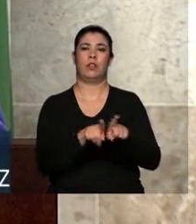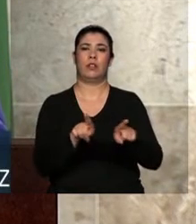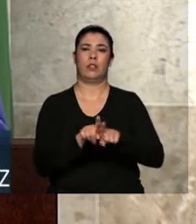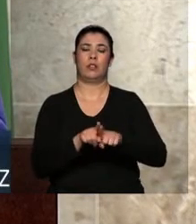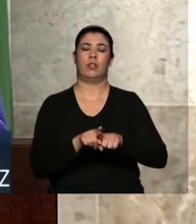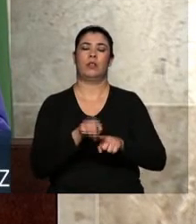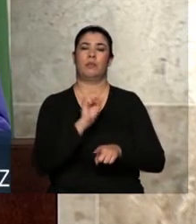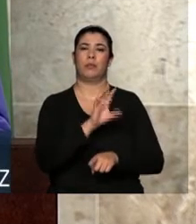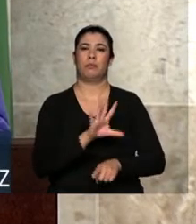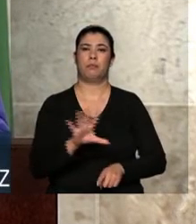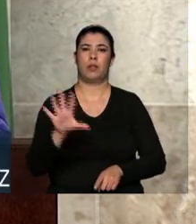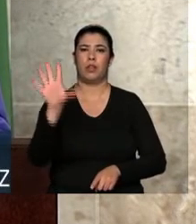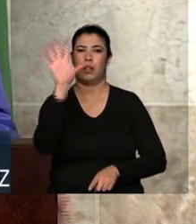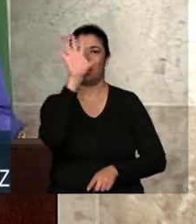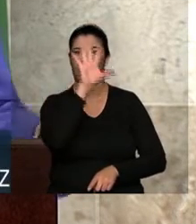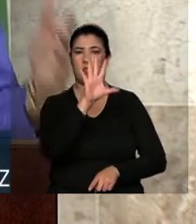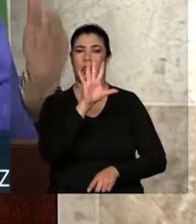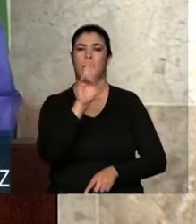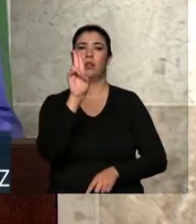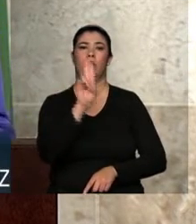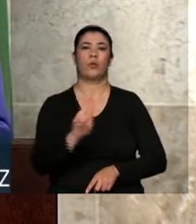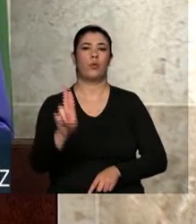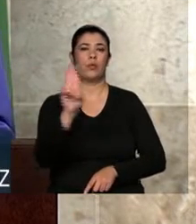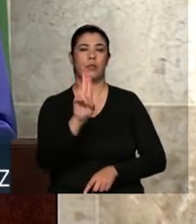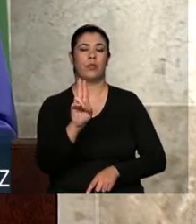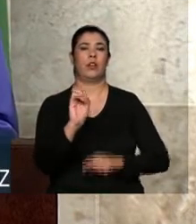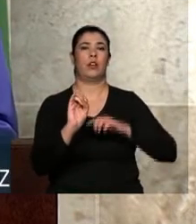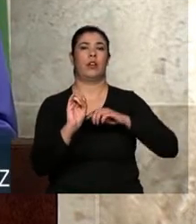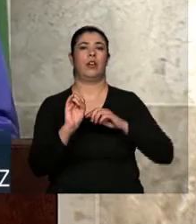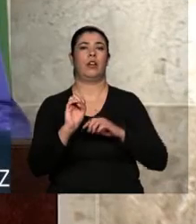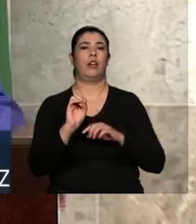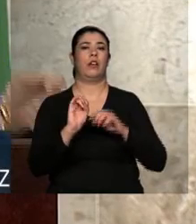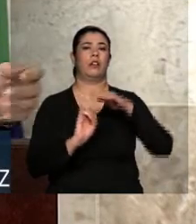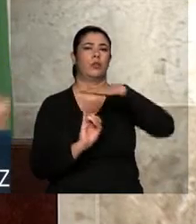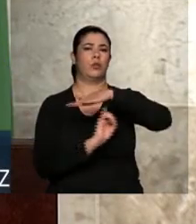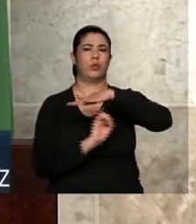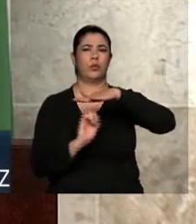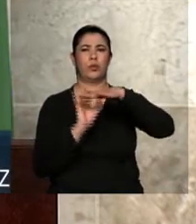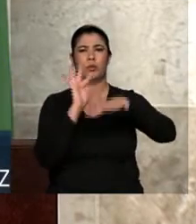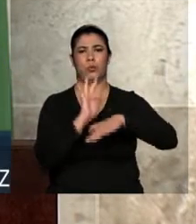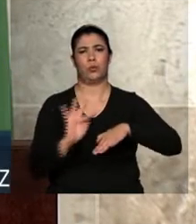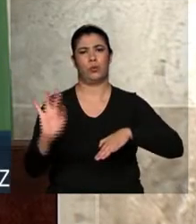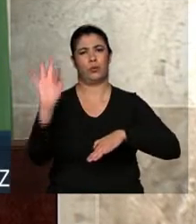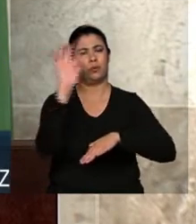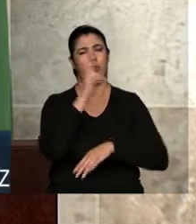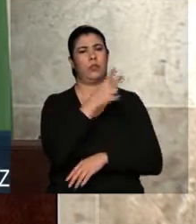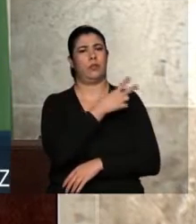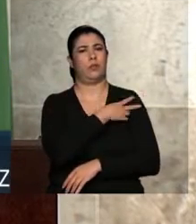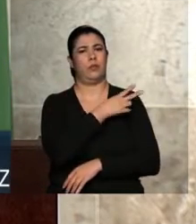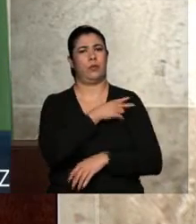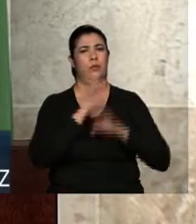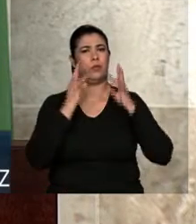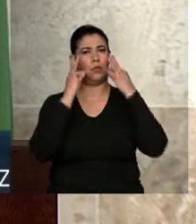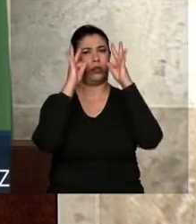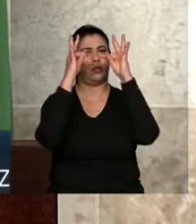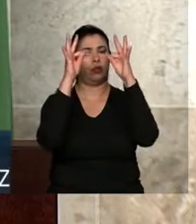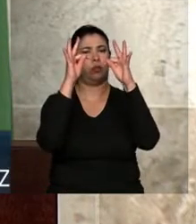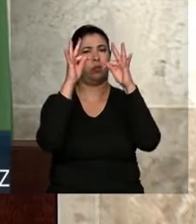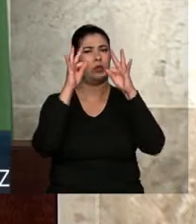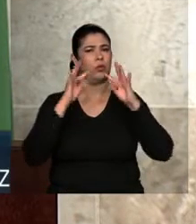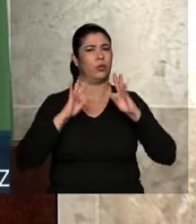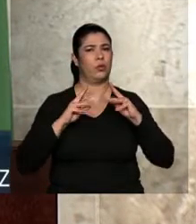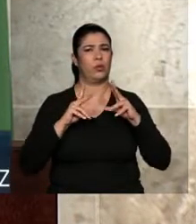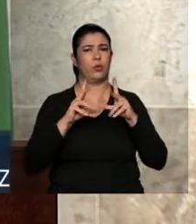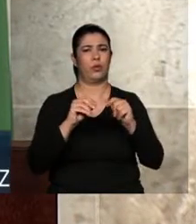federais de ensino tecnológico e tecnológico do país, de toda a estrutura